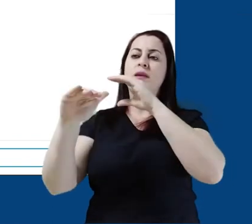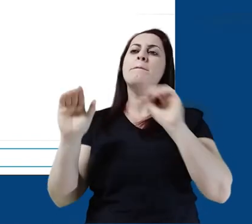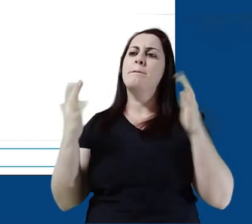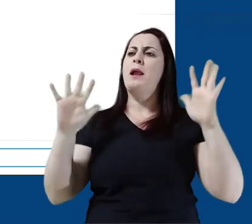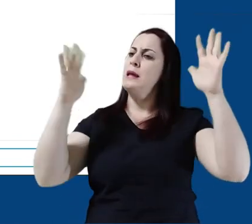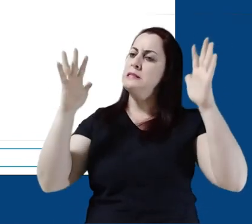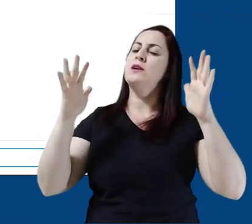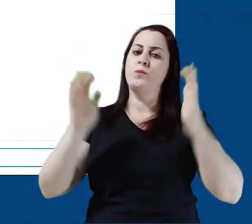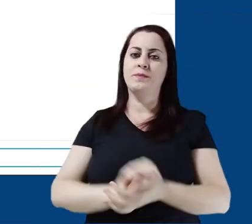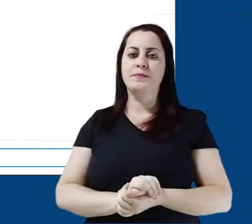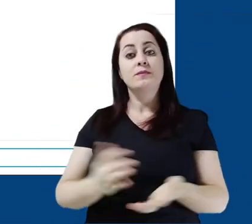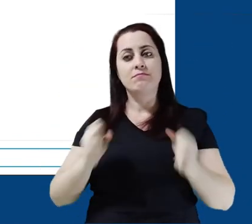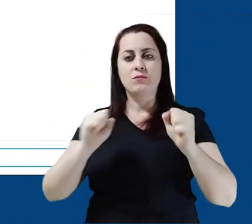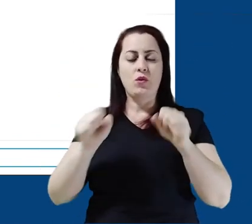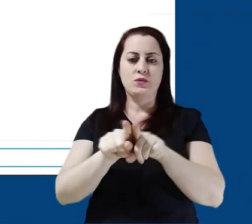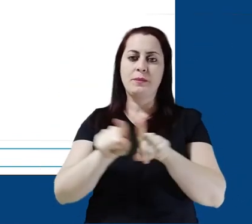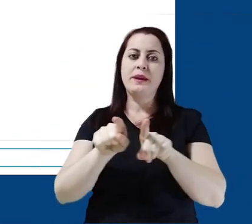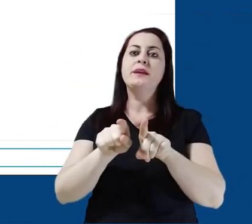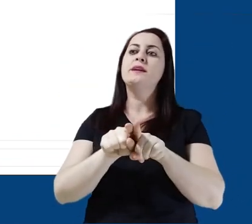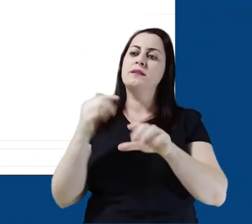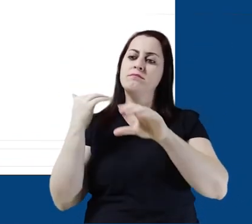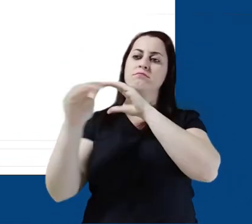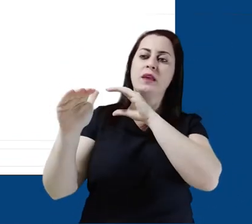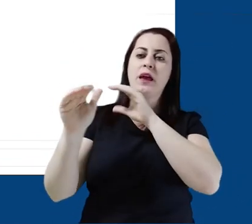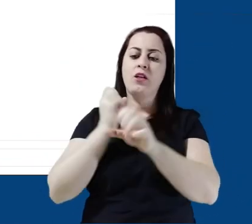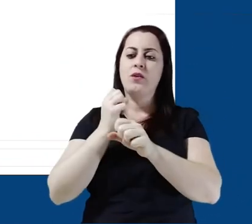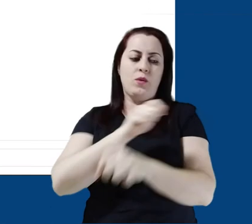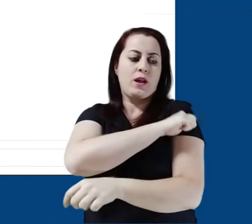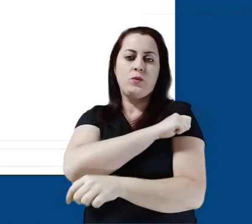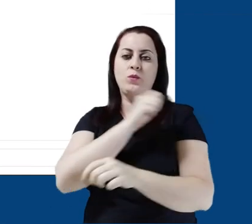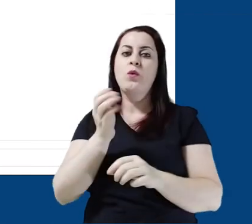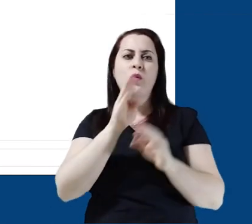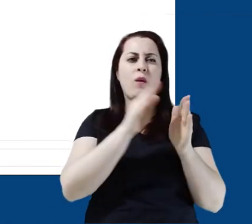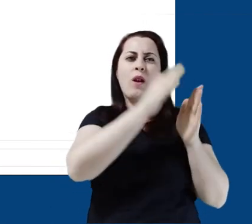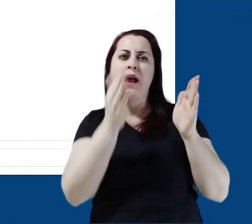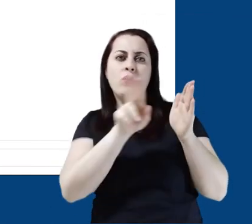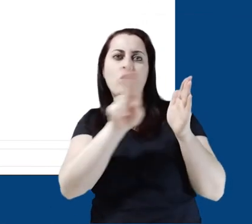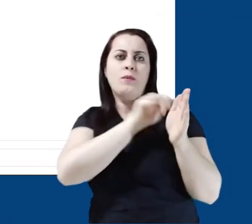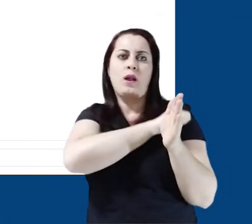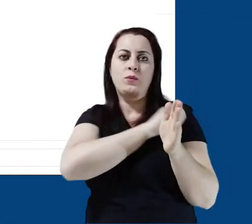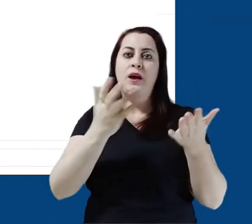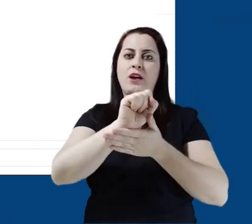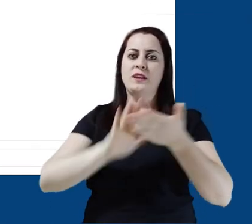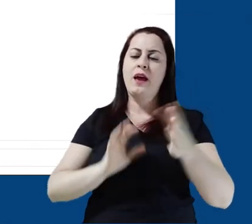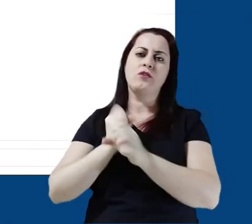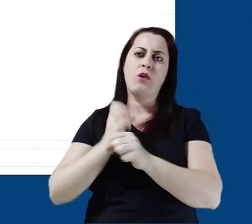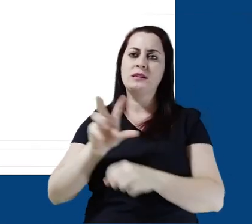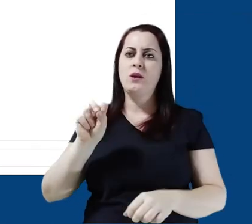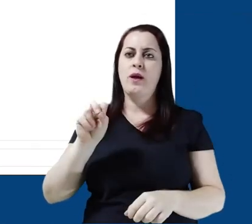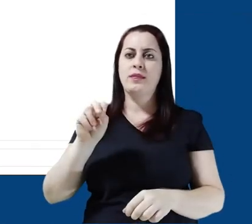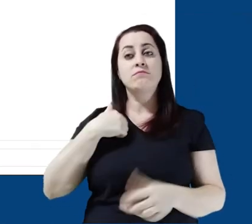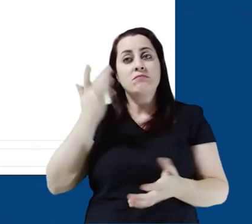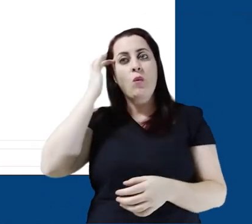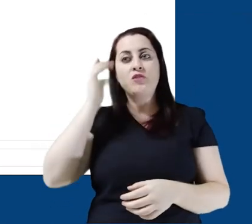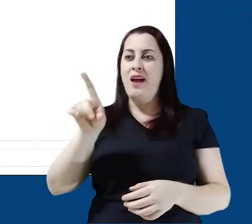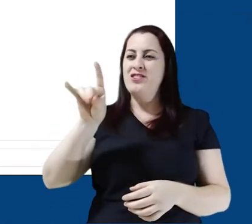meu caso aqui, enviarei uma parabenização para ela. E posso também designar uma nota ao aluno no campo ao lado do nome dele. Essa atividade vale